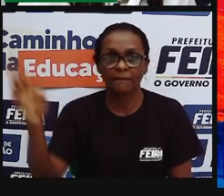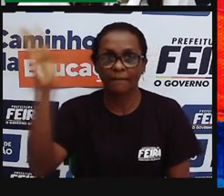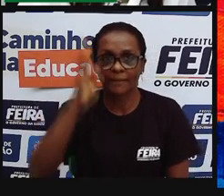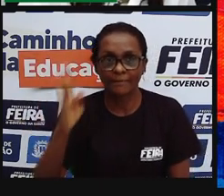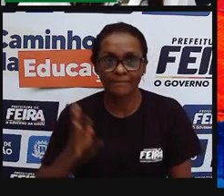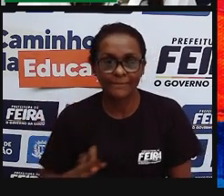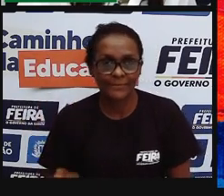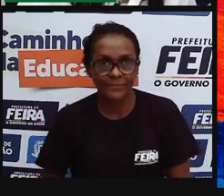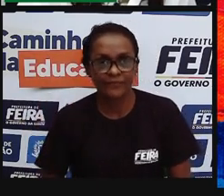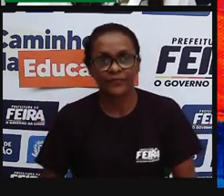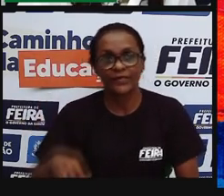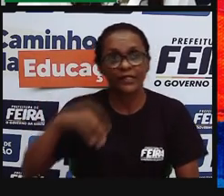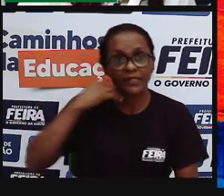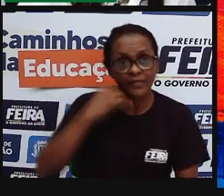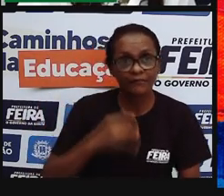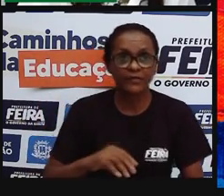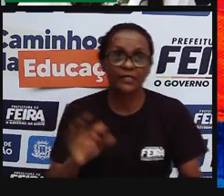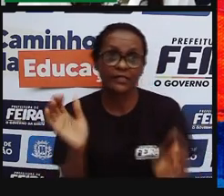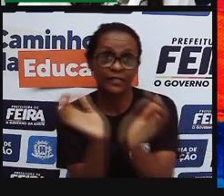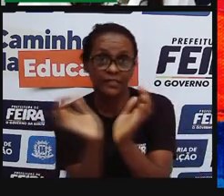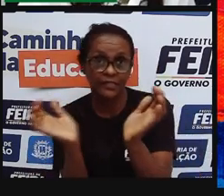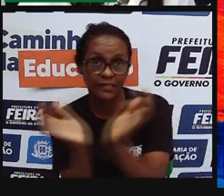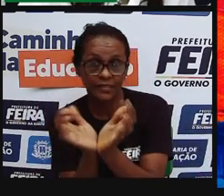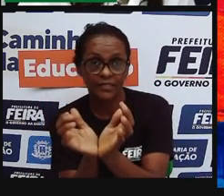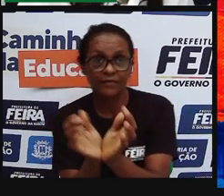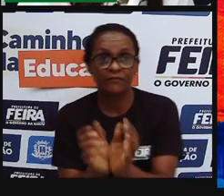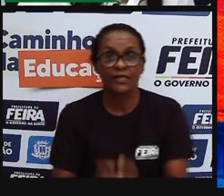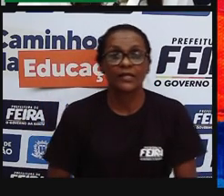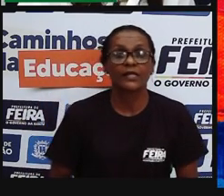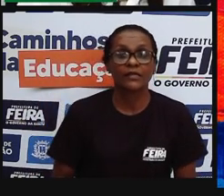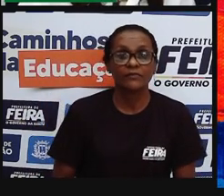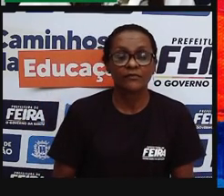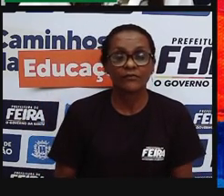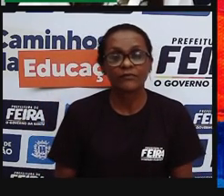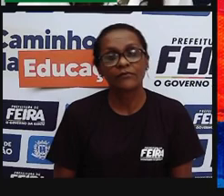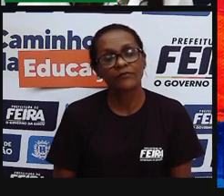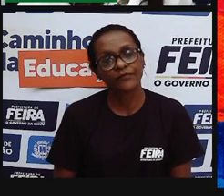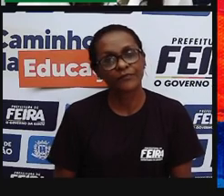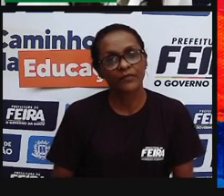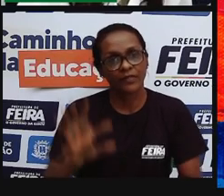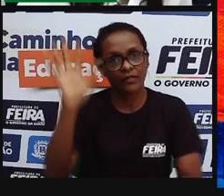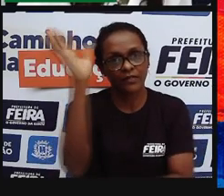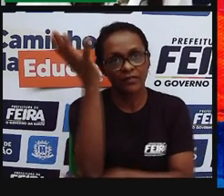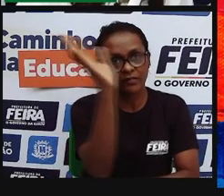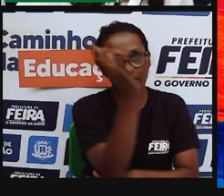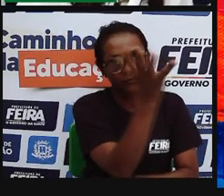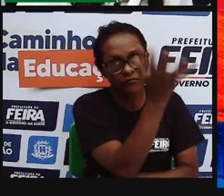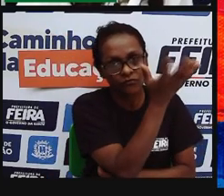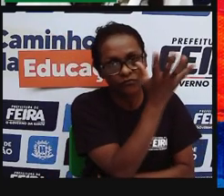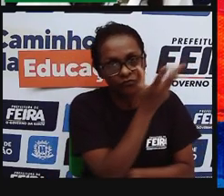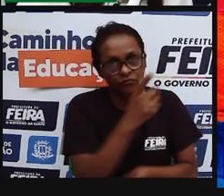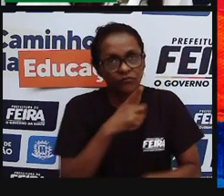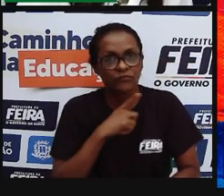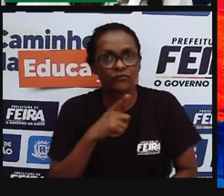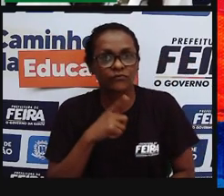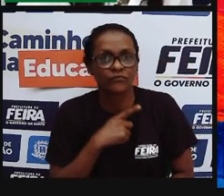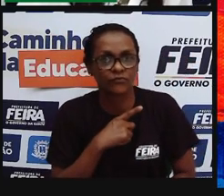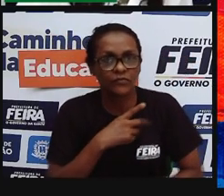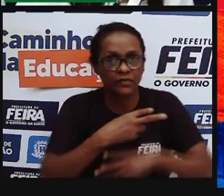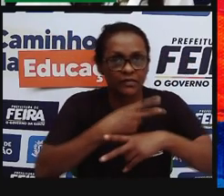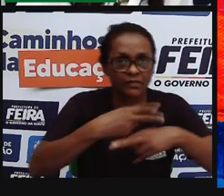semiárido, a vegetação é xerófila, o que é essa vegetação xerófila, né, ela tem essa